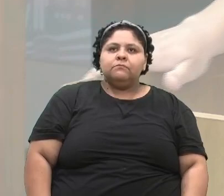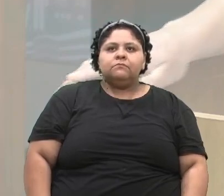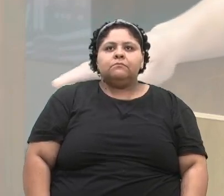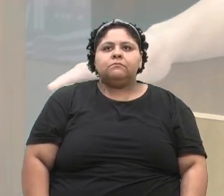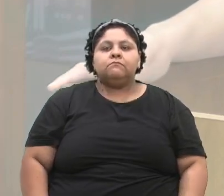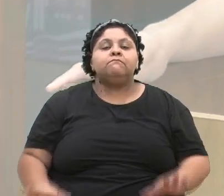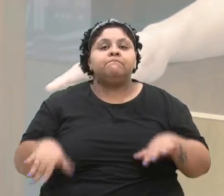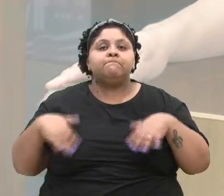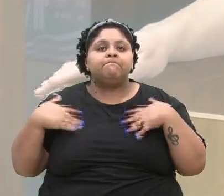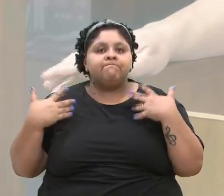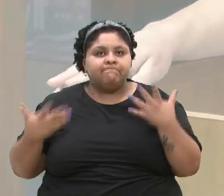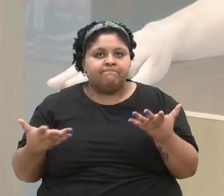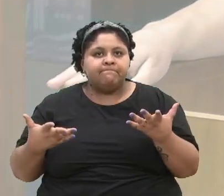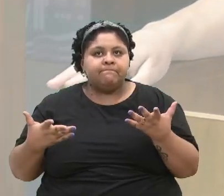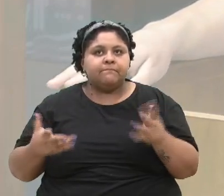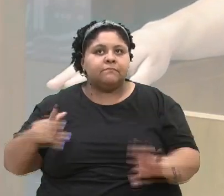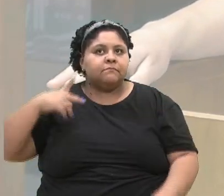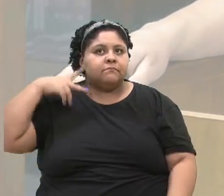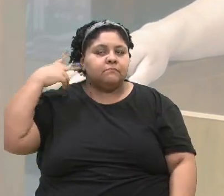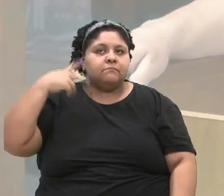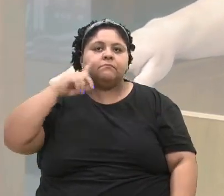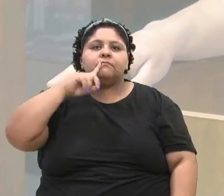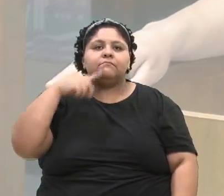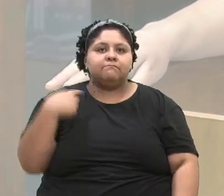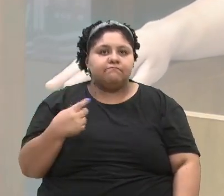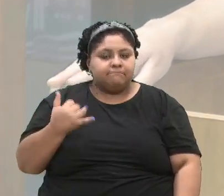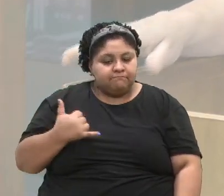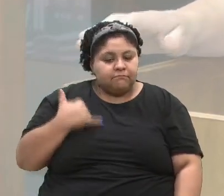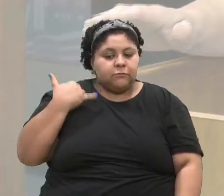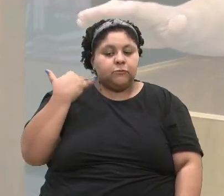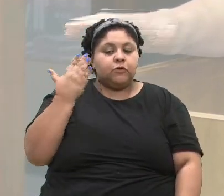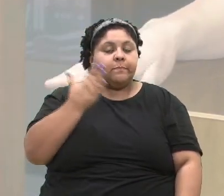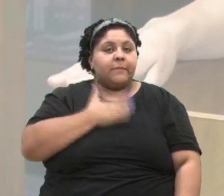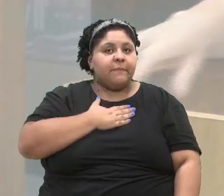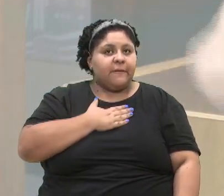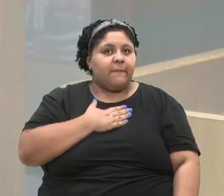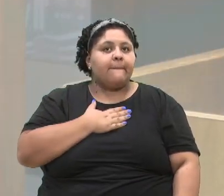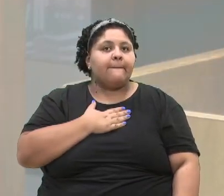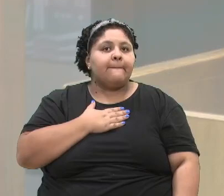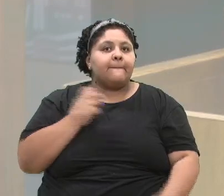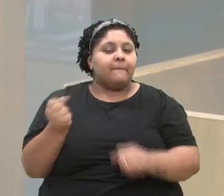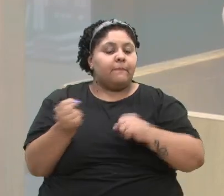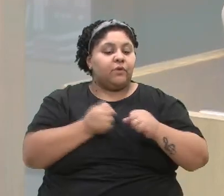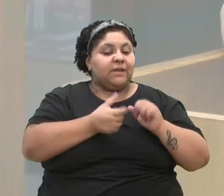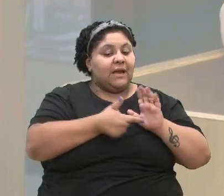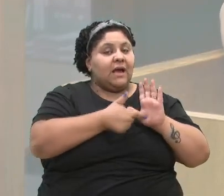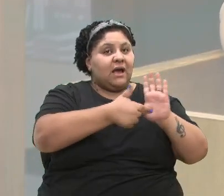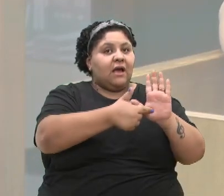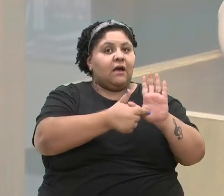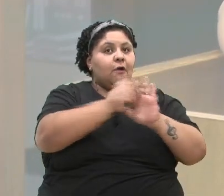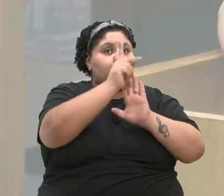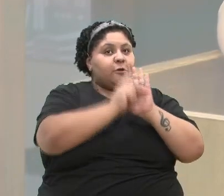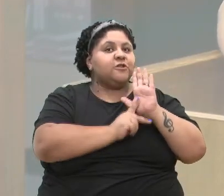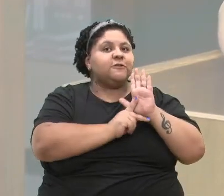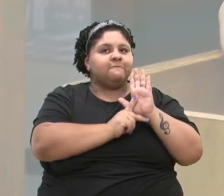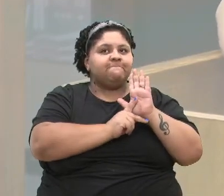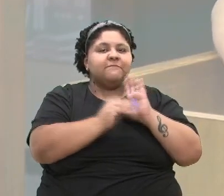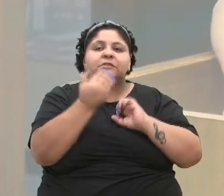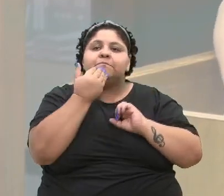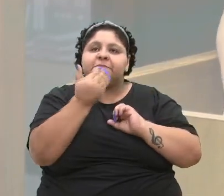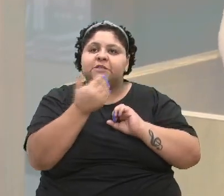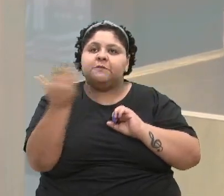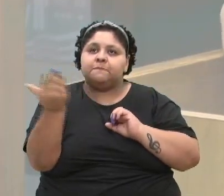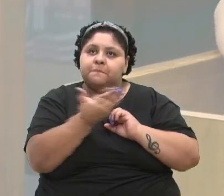Então, vereadora Gladys, é um orgulho para mim poder apresentar um projeto e pedir.